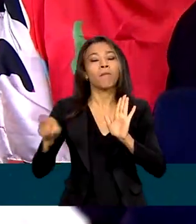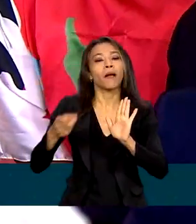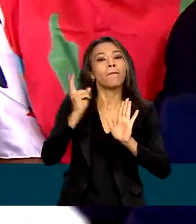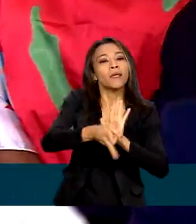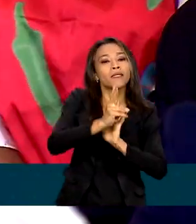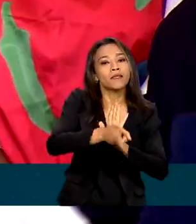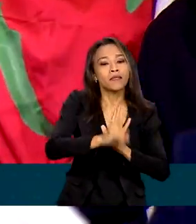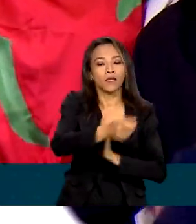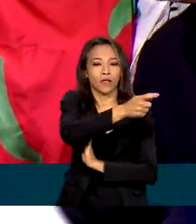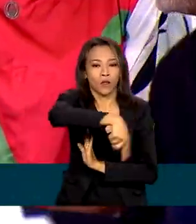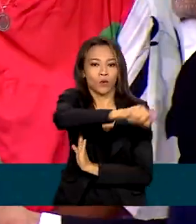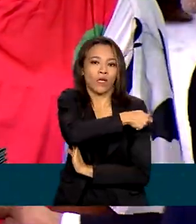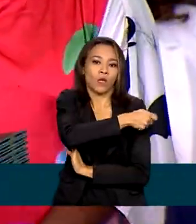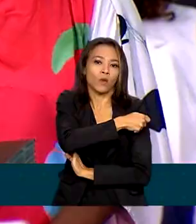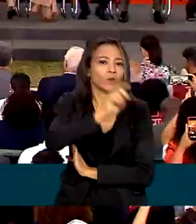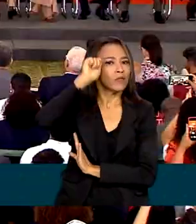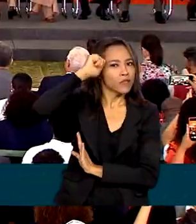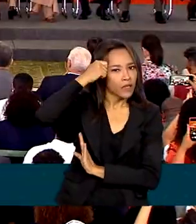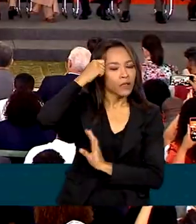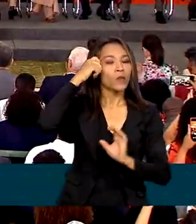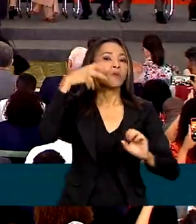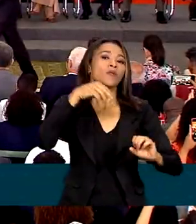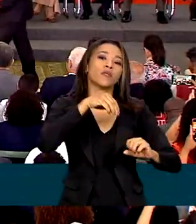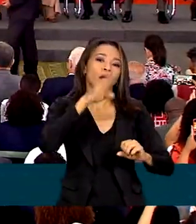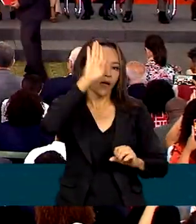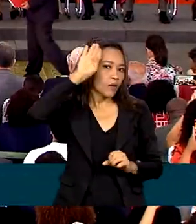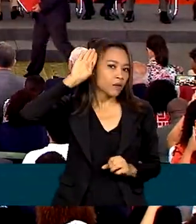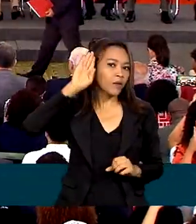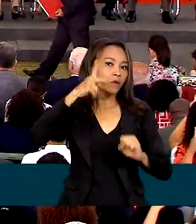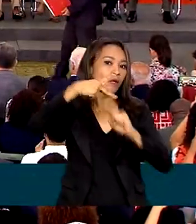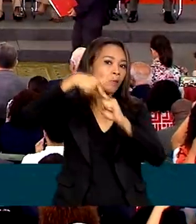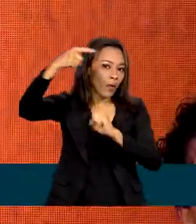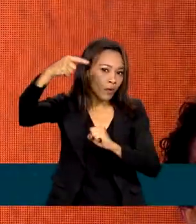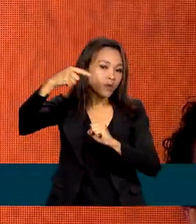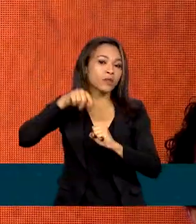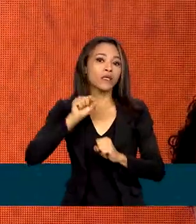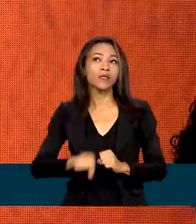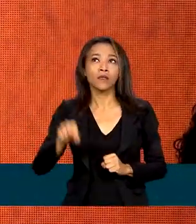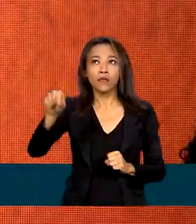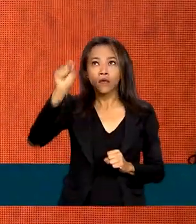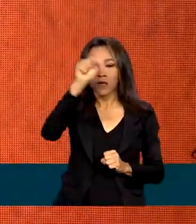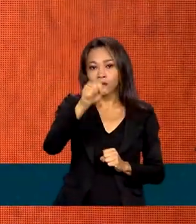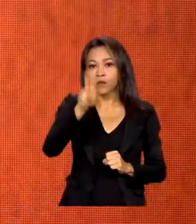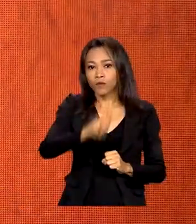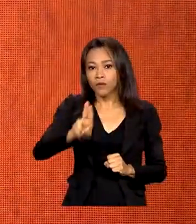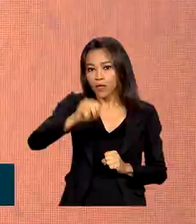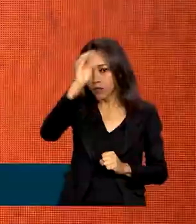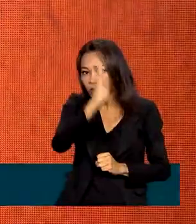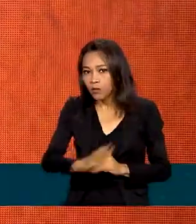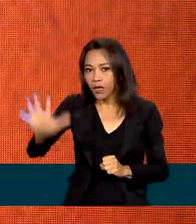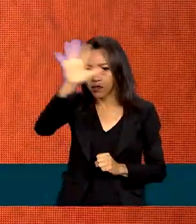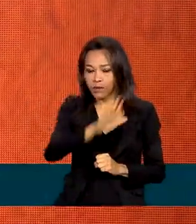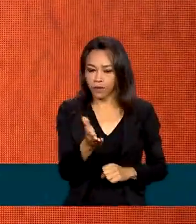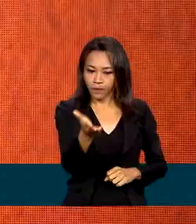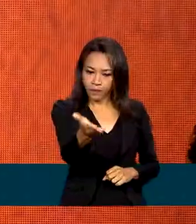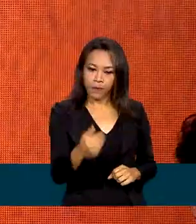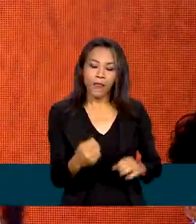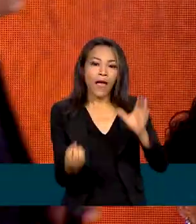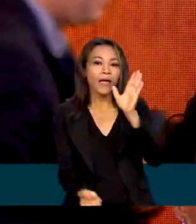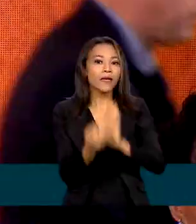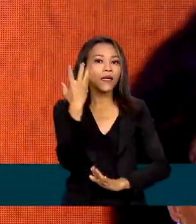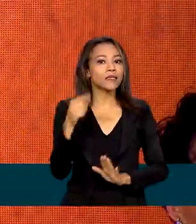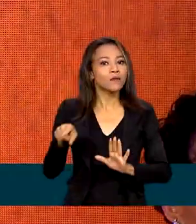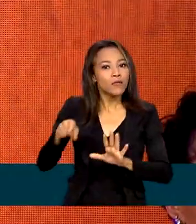graduação e na pós-graduação nas universidades do país. A criação do GTI assinado pelo presidente Lula